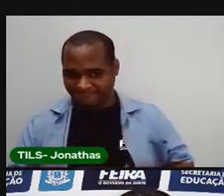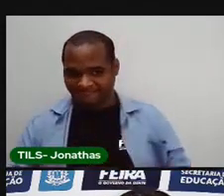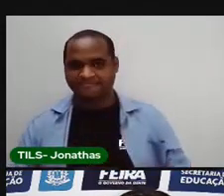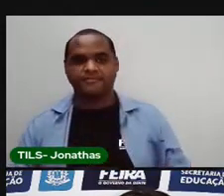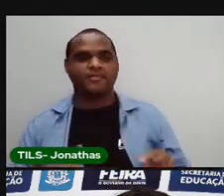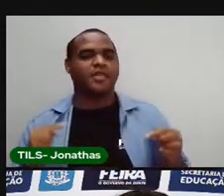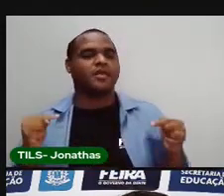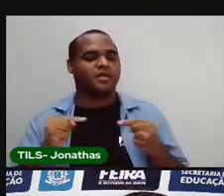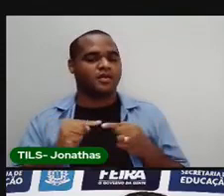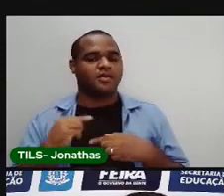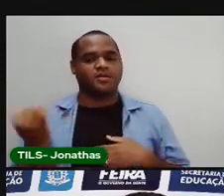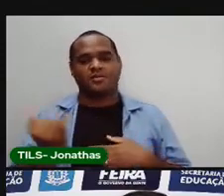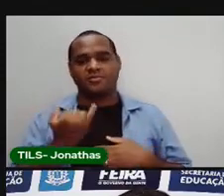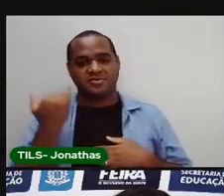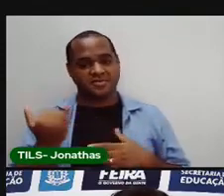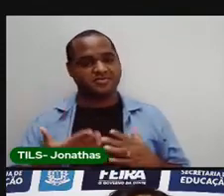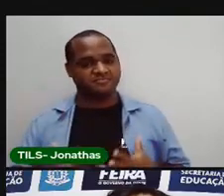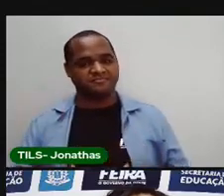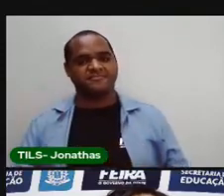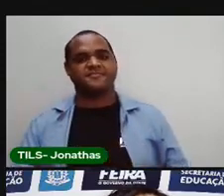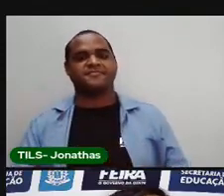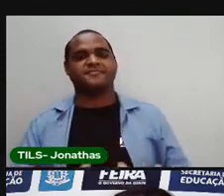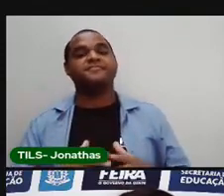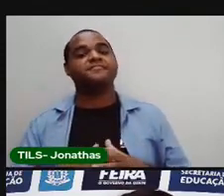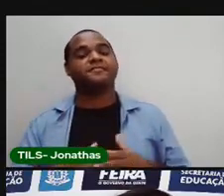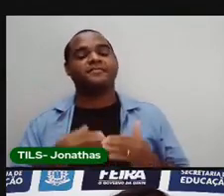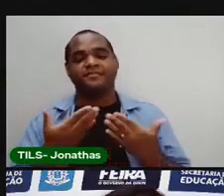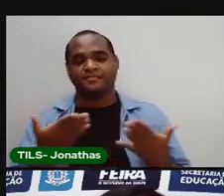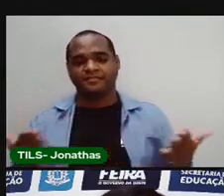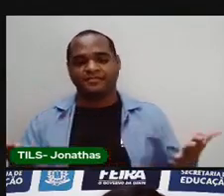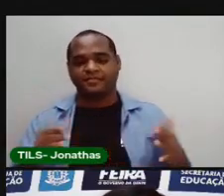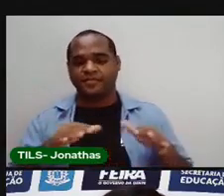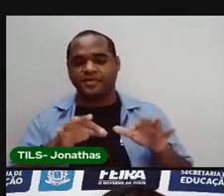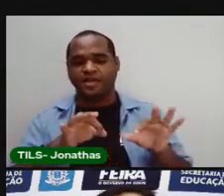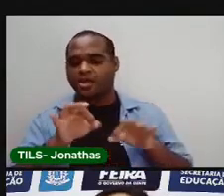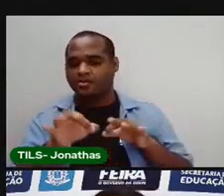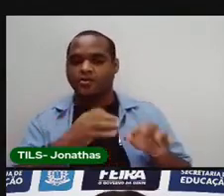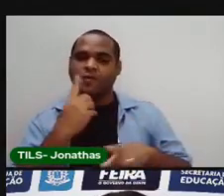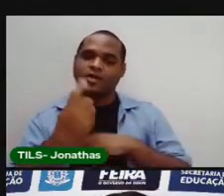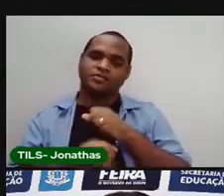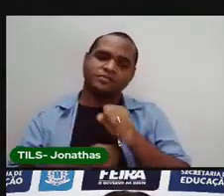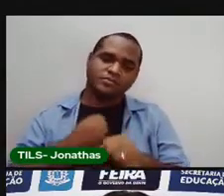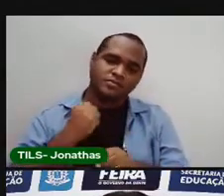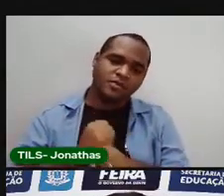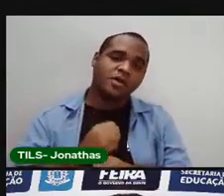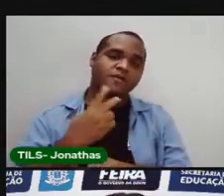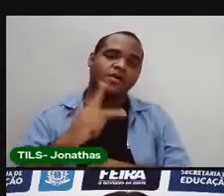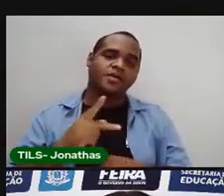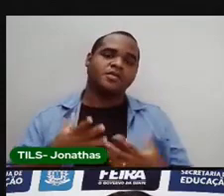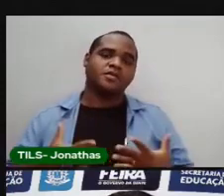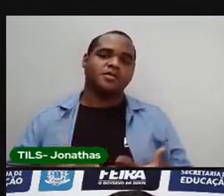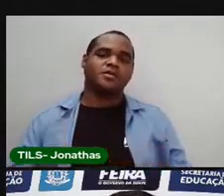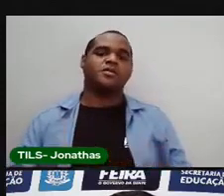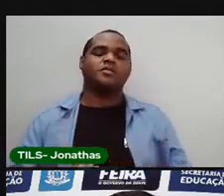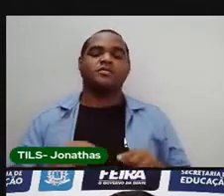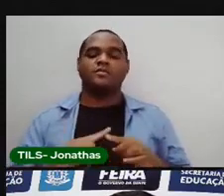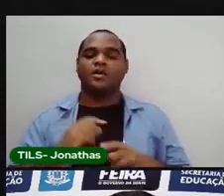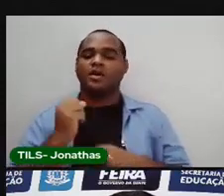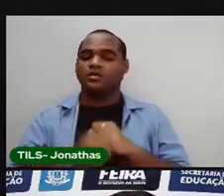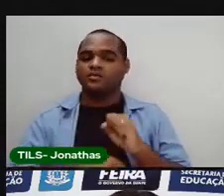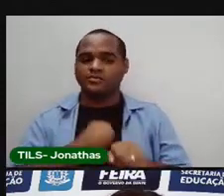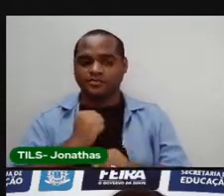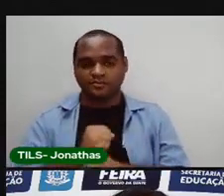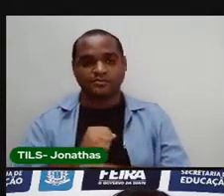Nosso registro. Do nascimento. Então. Em que ano você nasceu? Você lembra qual ano em que você nasceu?